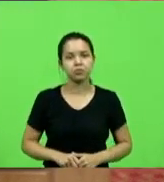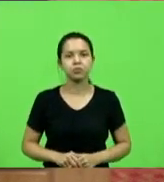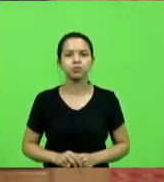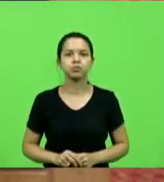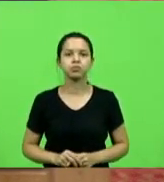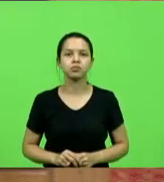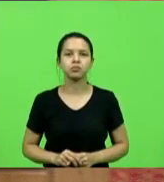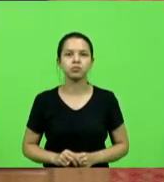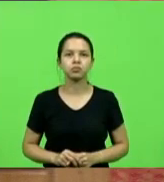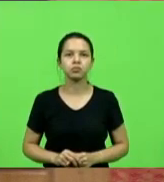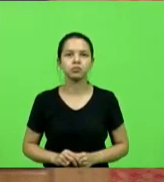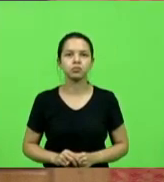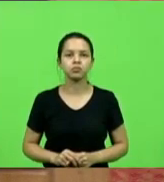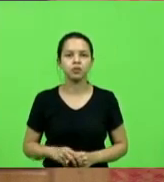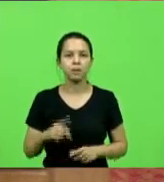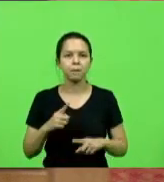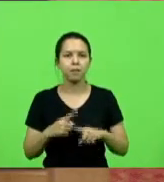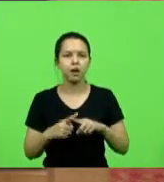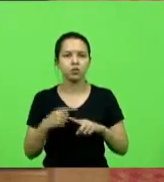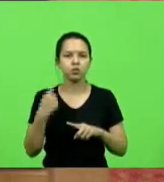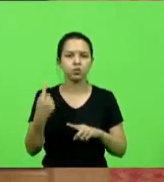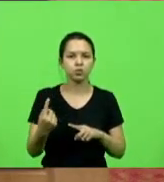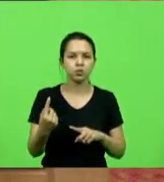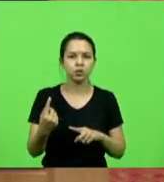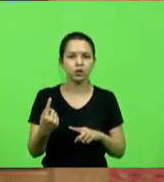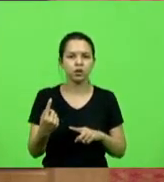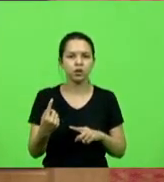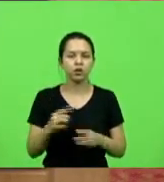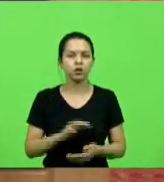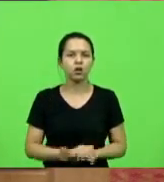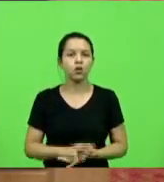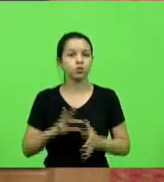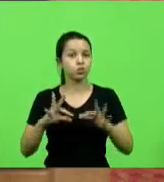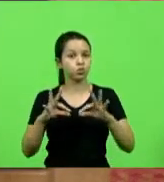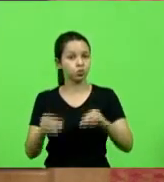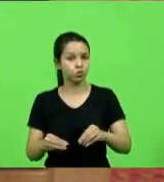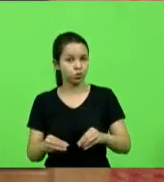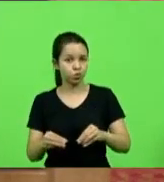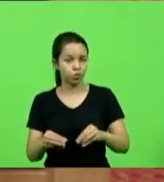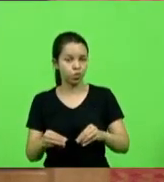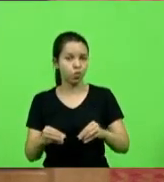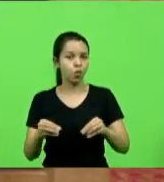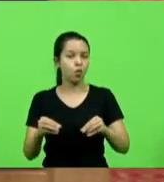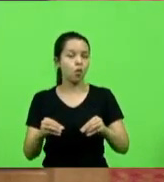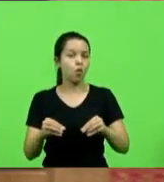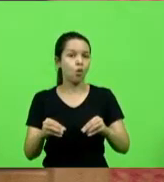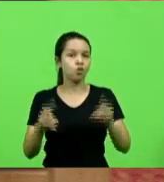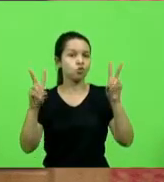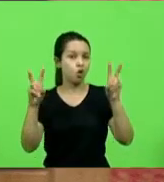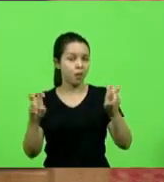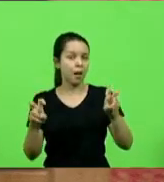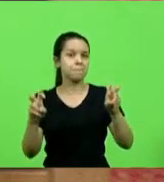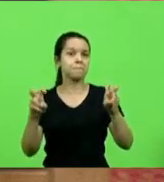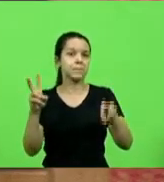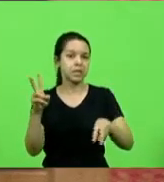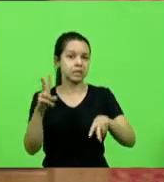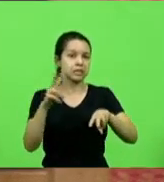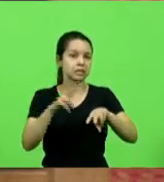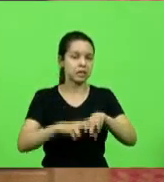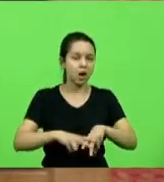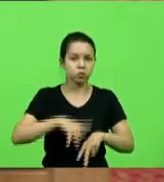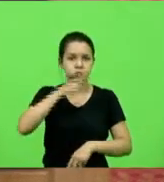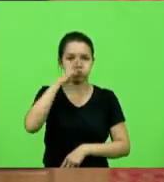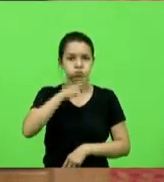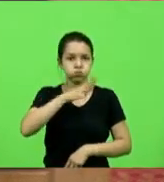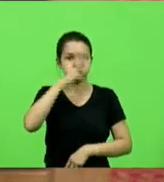vamos ver aqui, tem mais uma, tudo sobre a prisão e os absurdos que